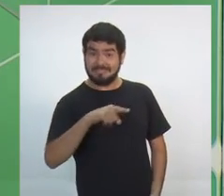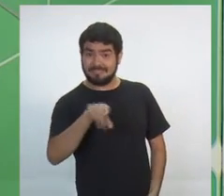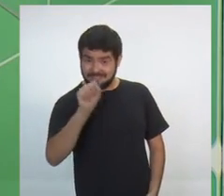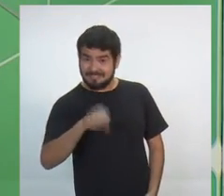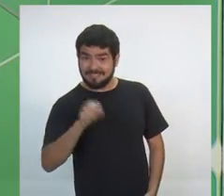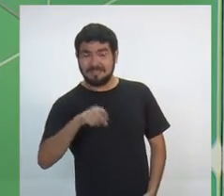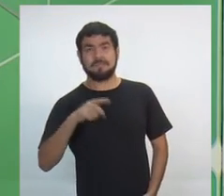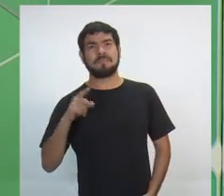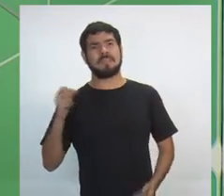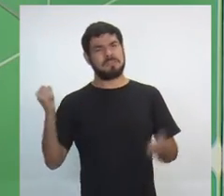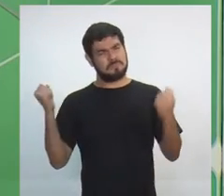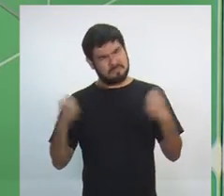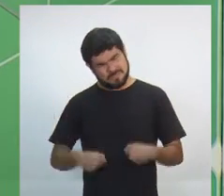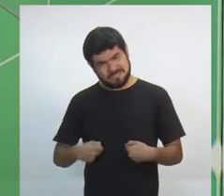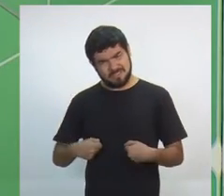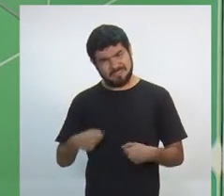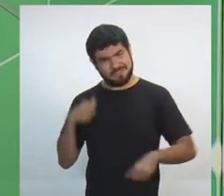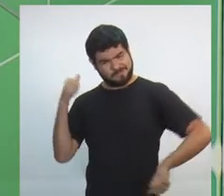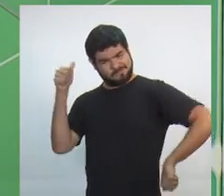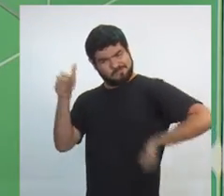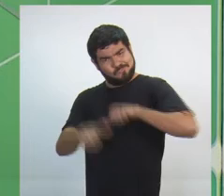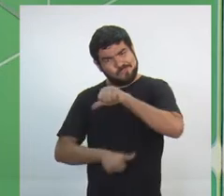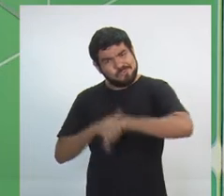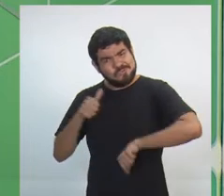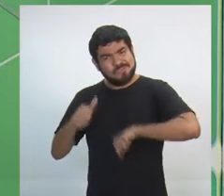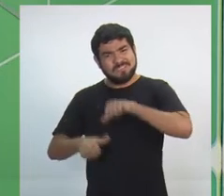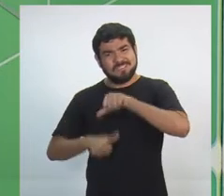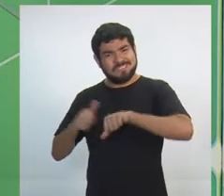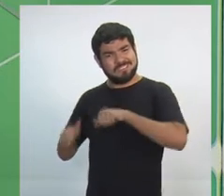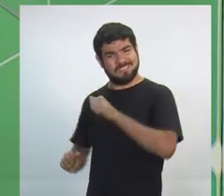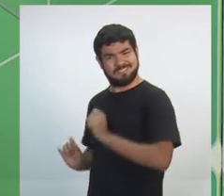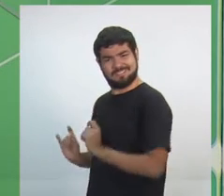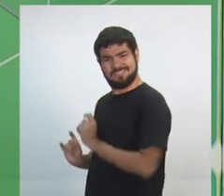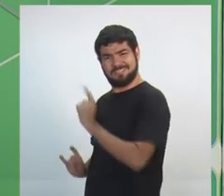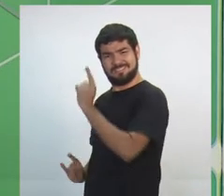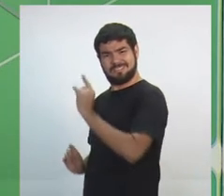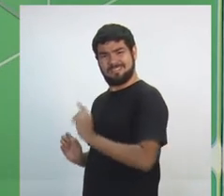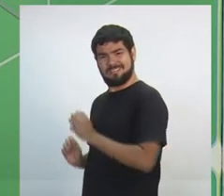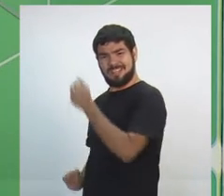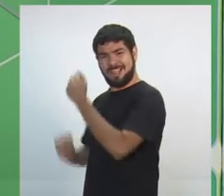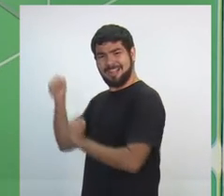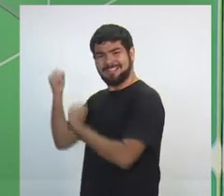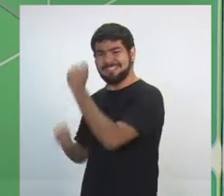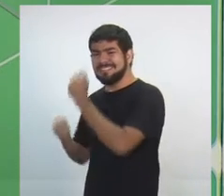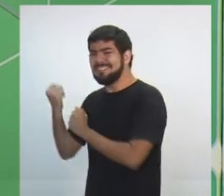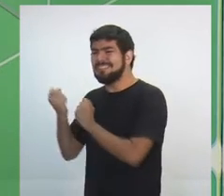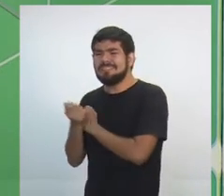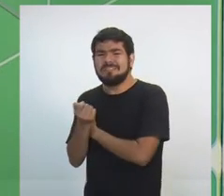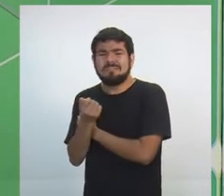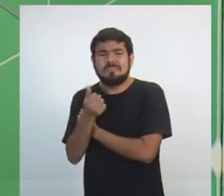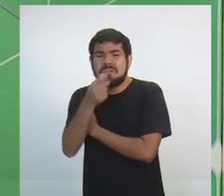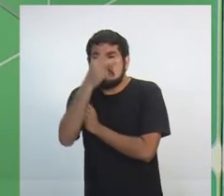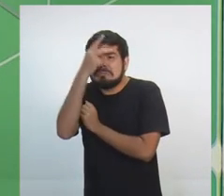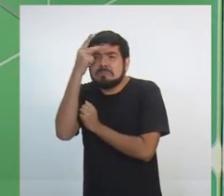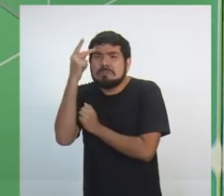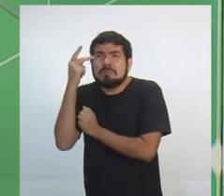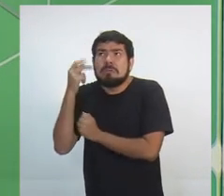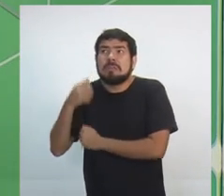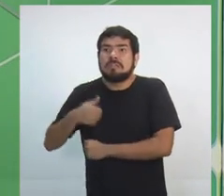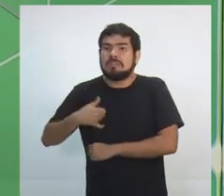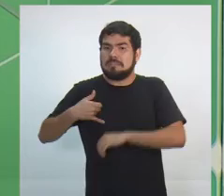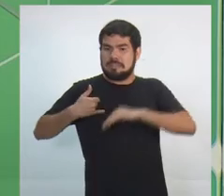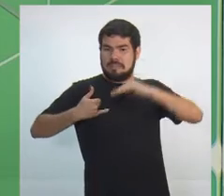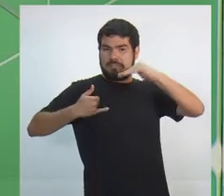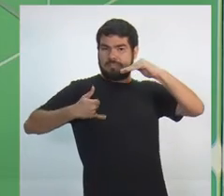que a gente mude o comportamento que o Distrito está tendo hoje, que não emprega mais pessoas acima de 33 anos de idade.